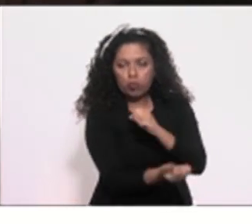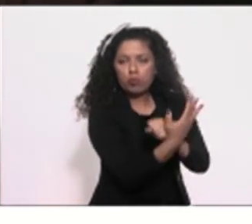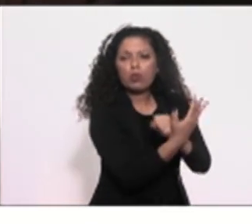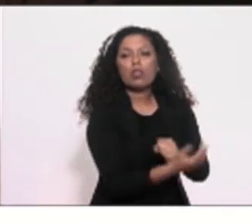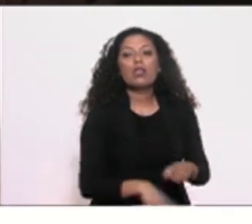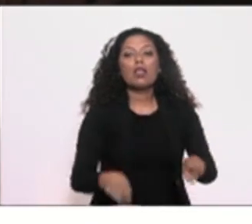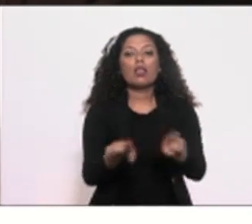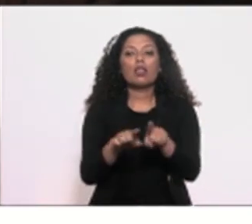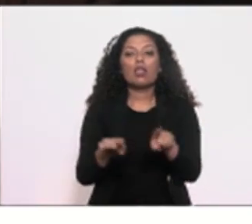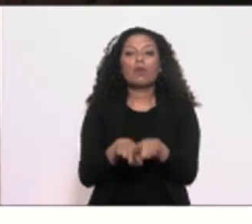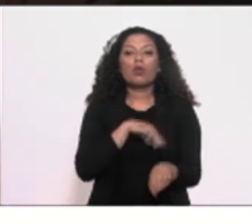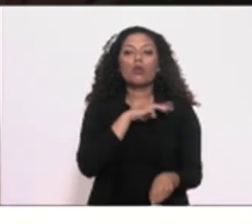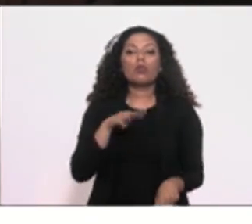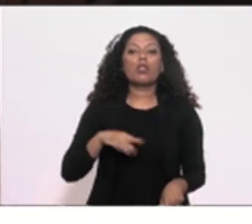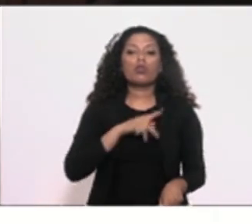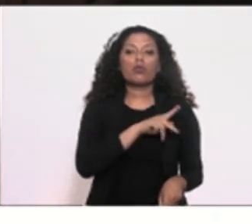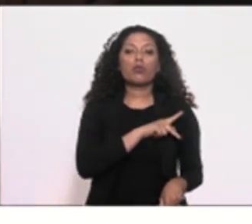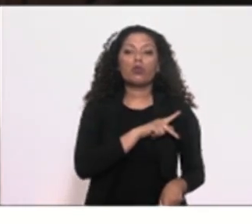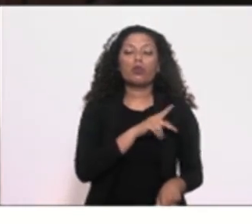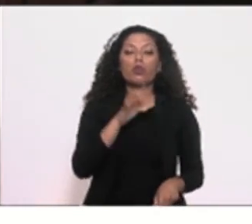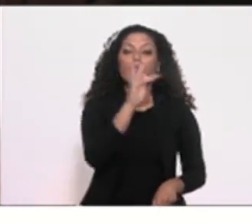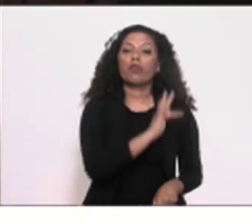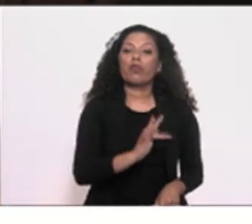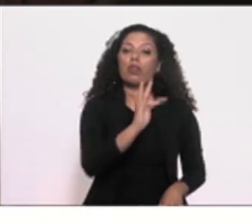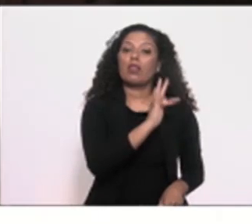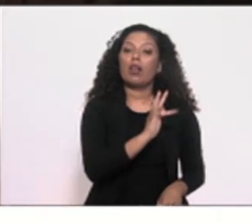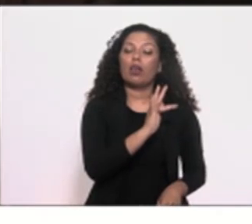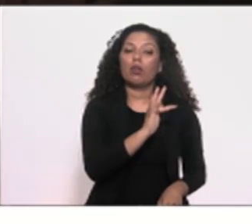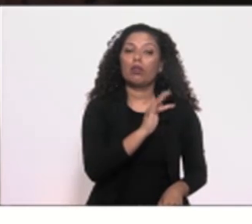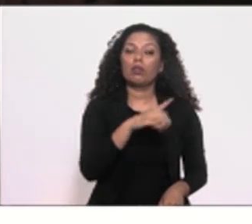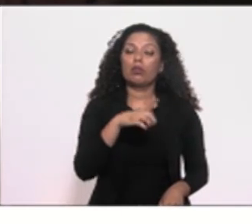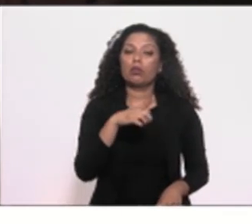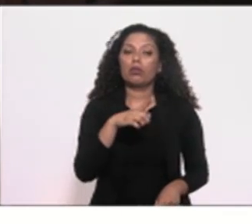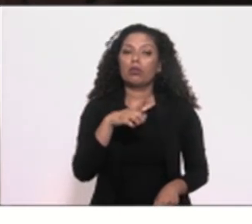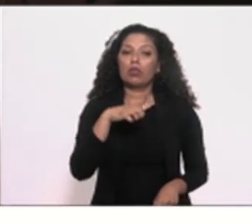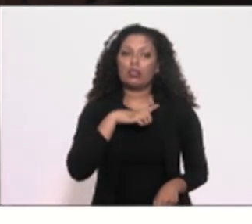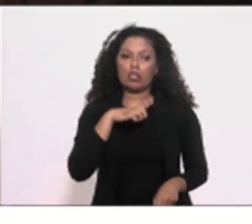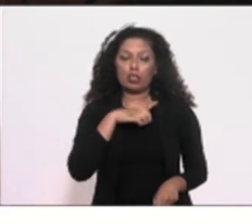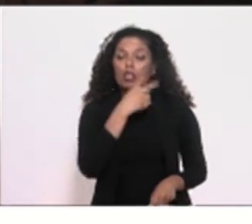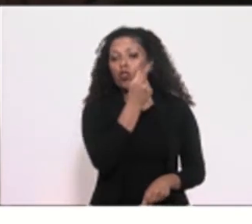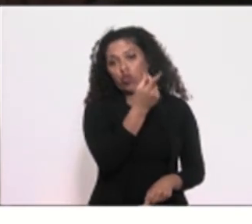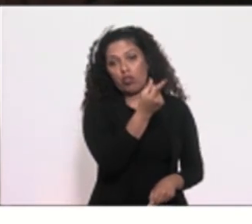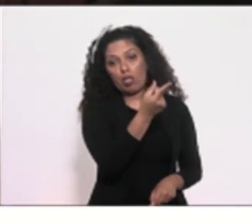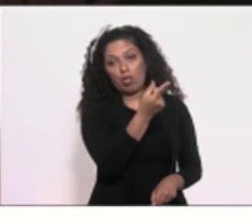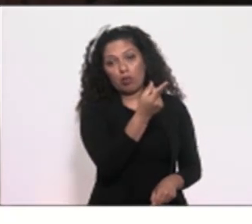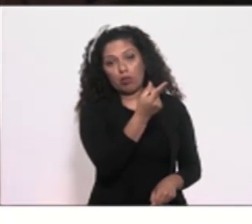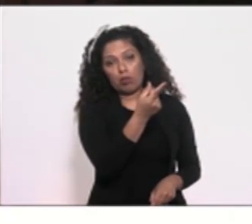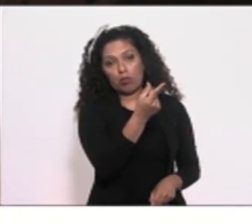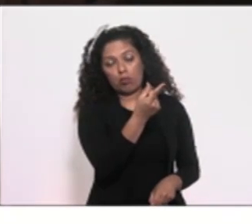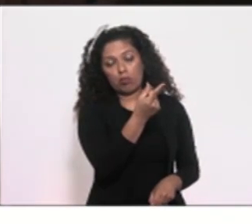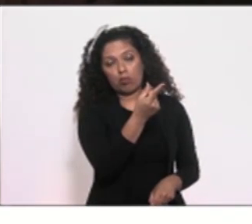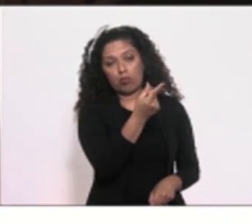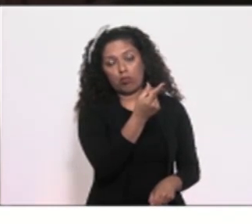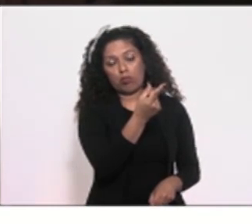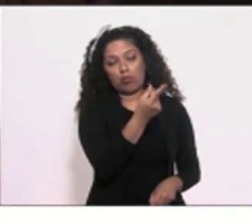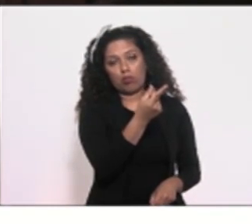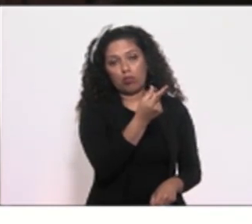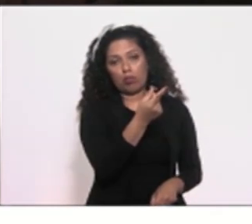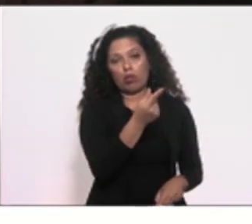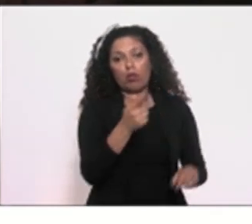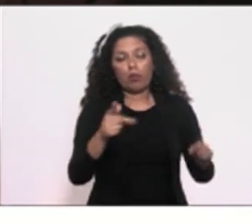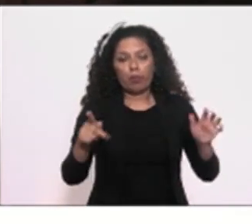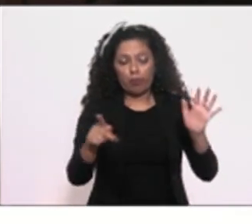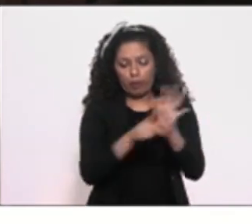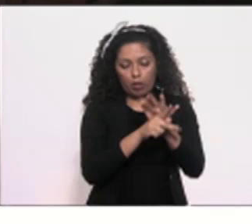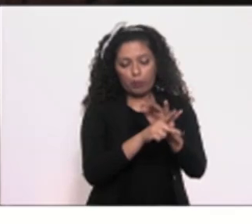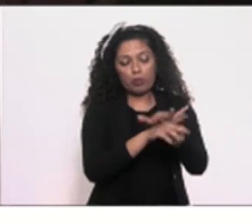Público Federal, que retém recursos apreendidos dessas